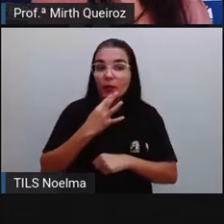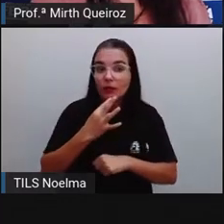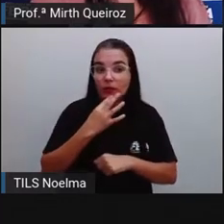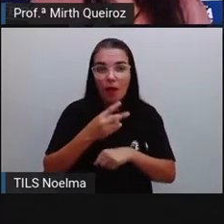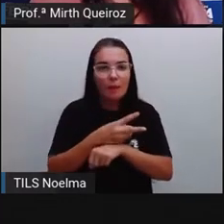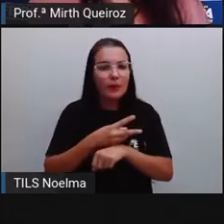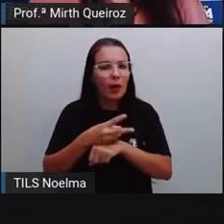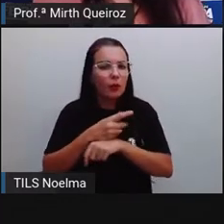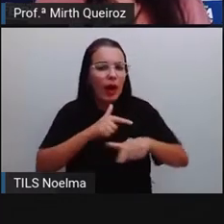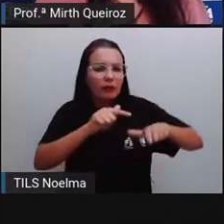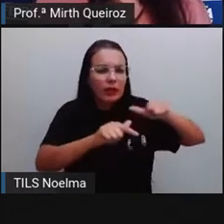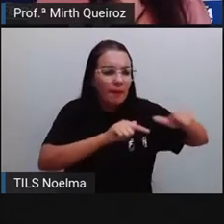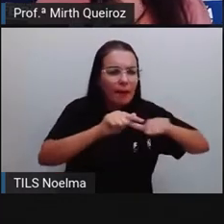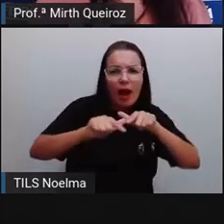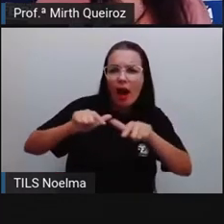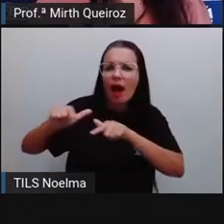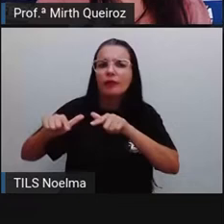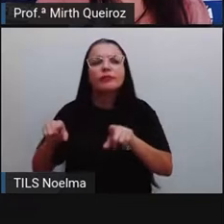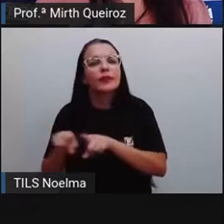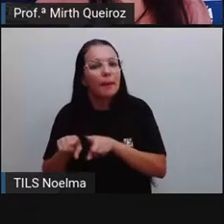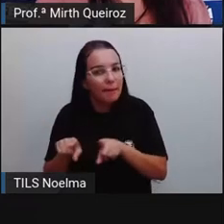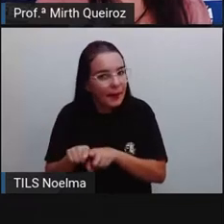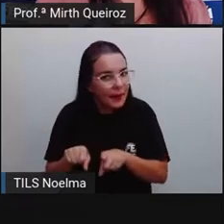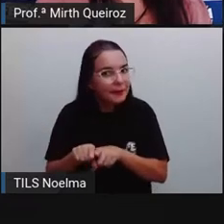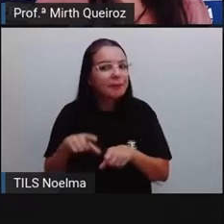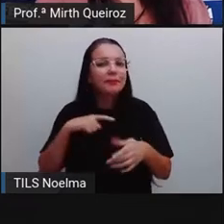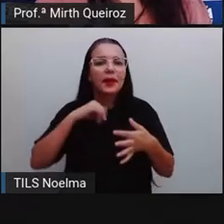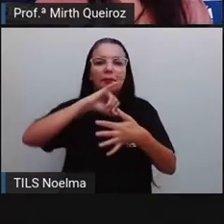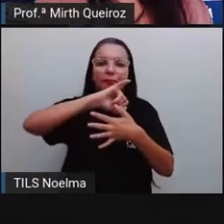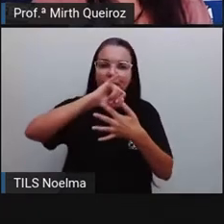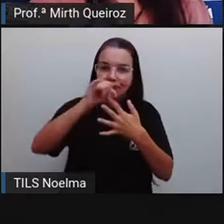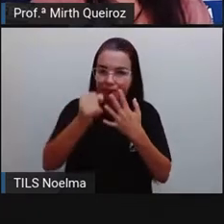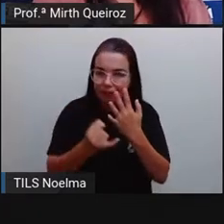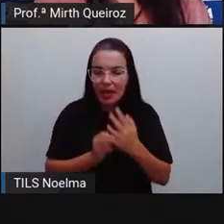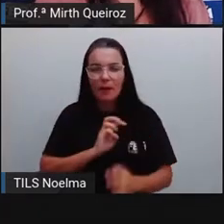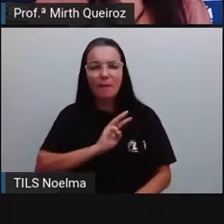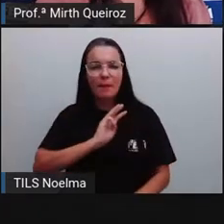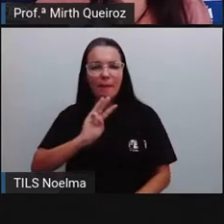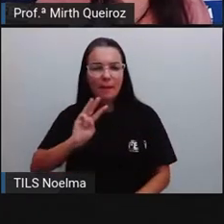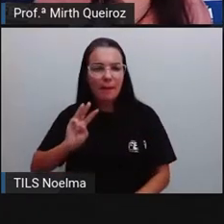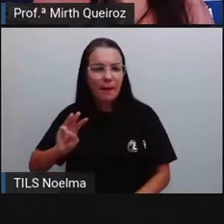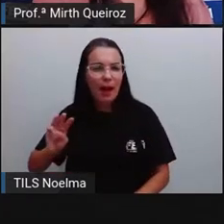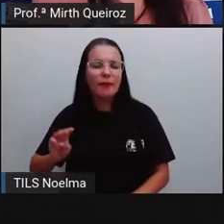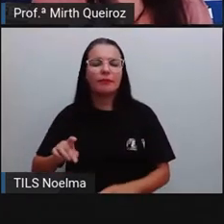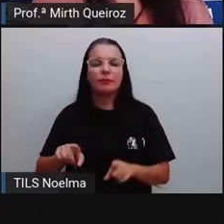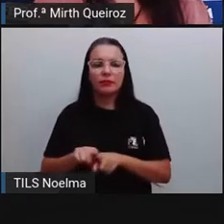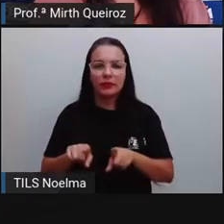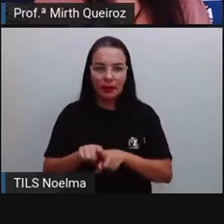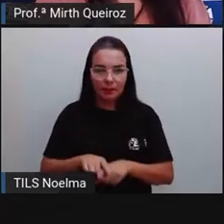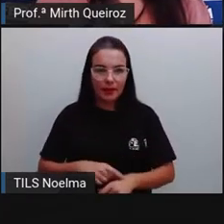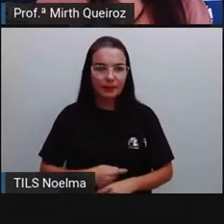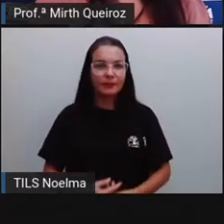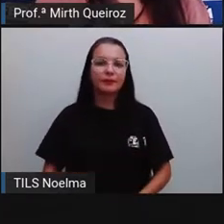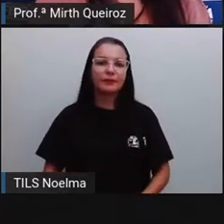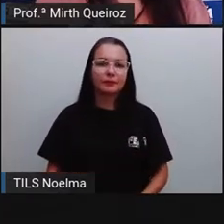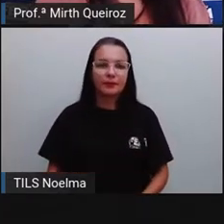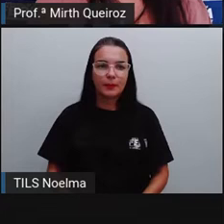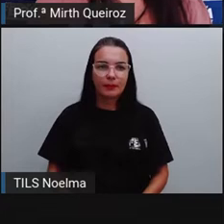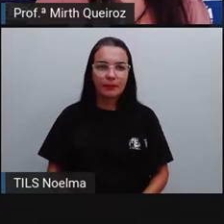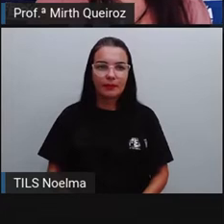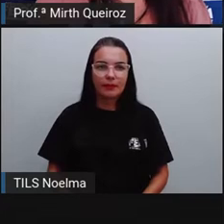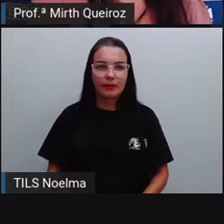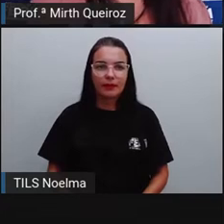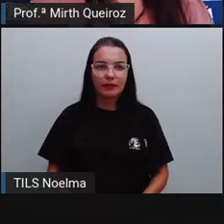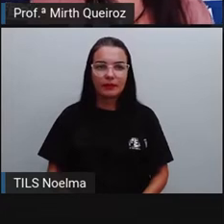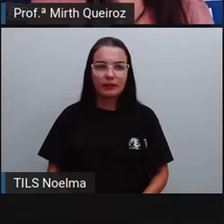ou preencher vagas, né? Nós já temos aí alguns sites, LinkedIn, por exemplo, Outros também sites onde a gente coloca